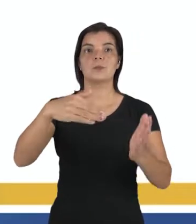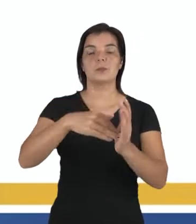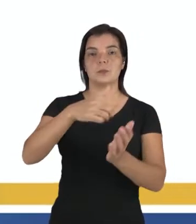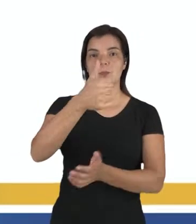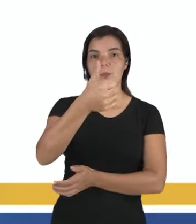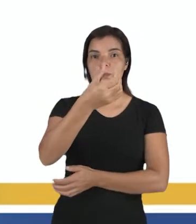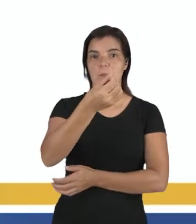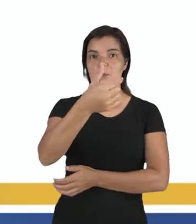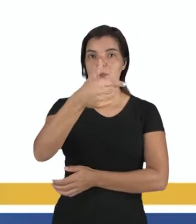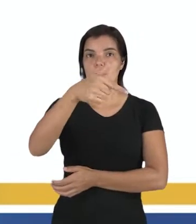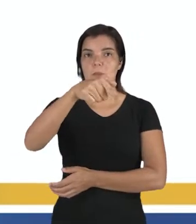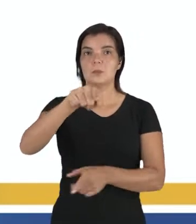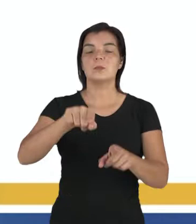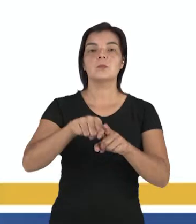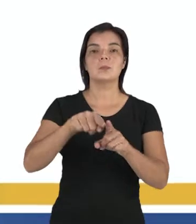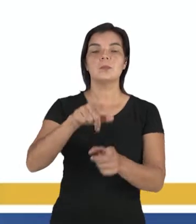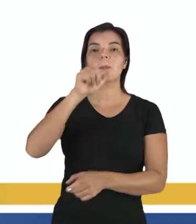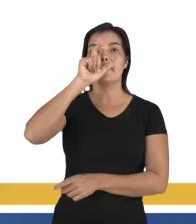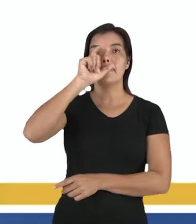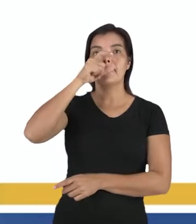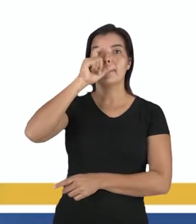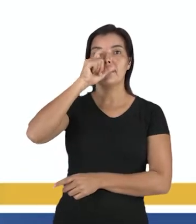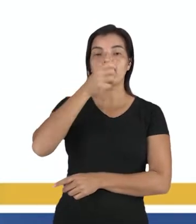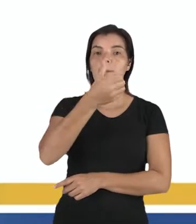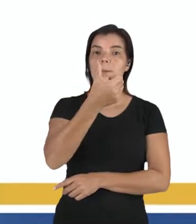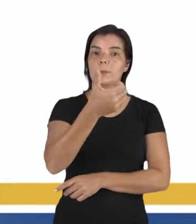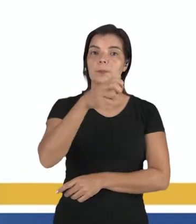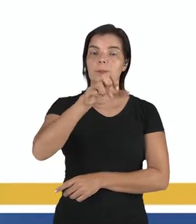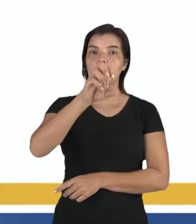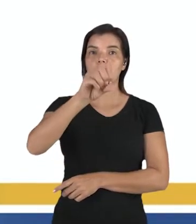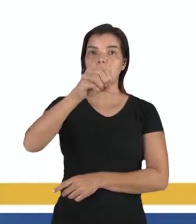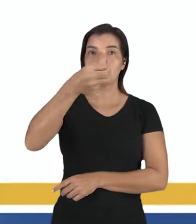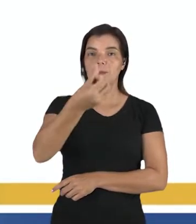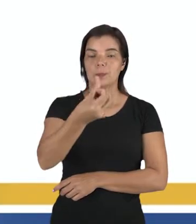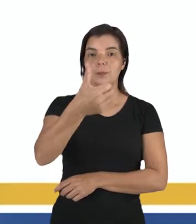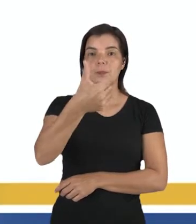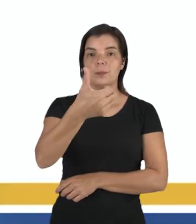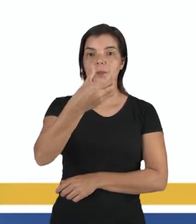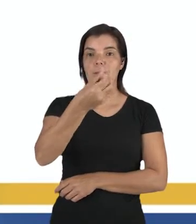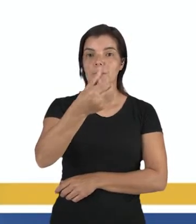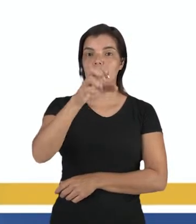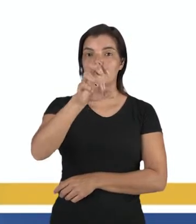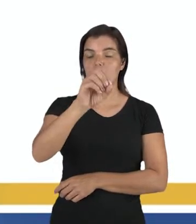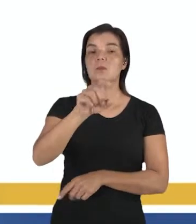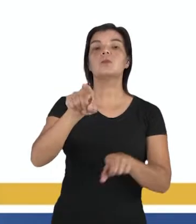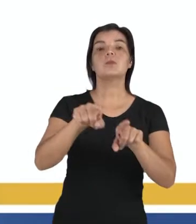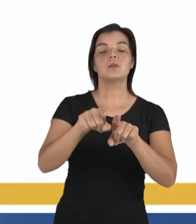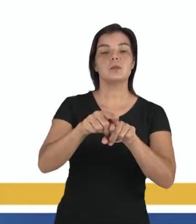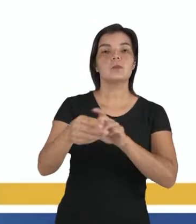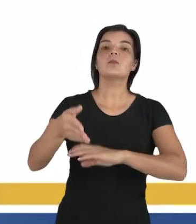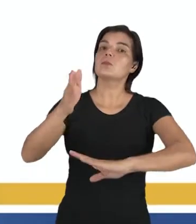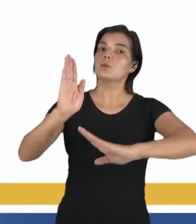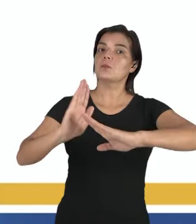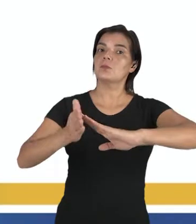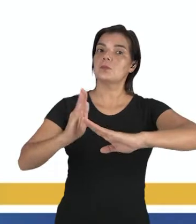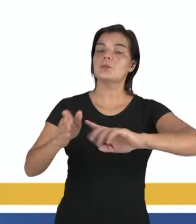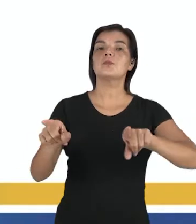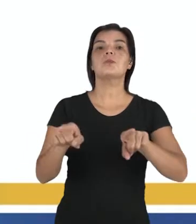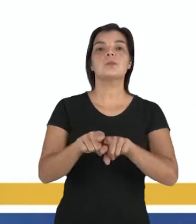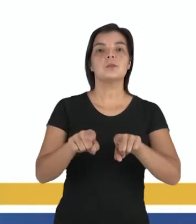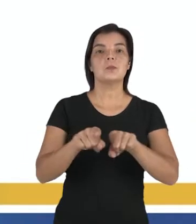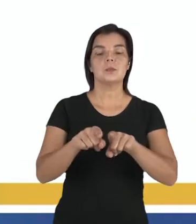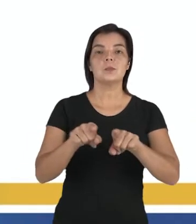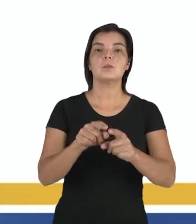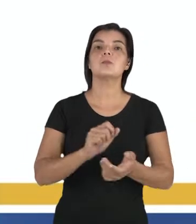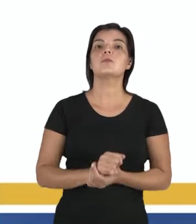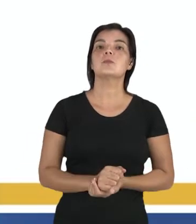o Descartes de 1596 a 1650. Eles são contemporâneos e eles são contemporâneos também de